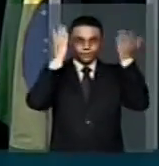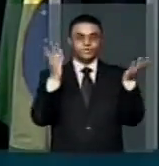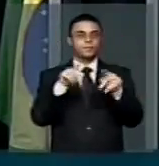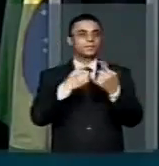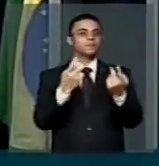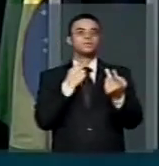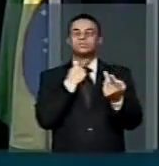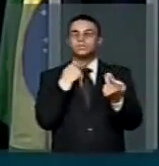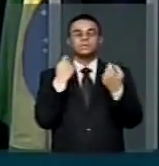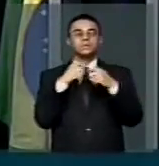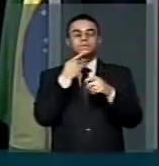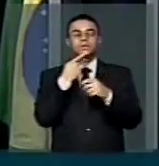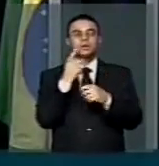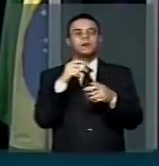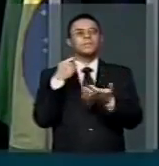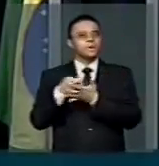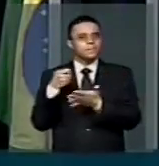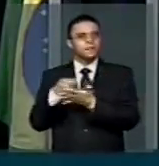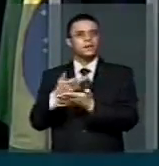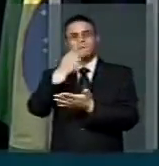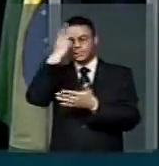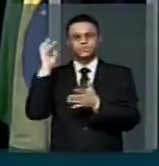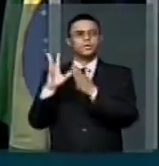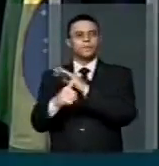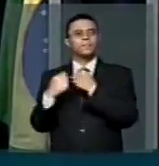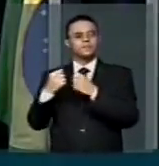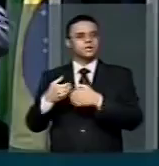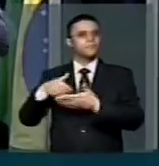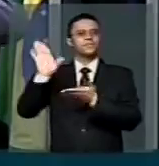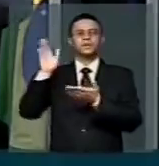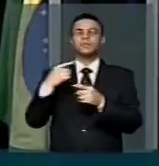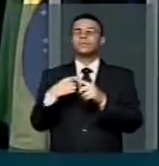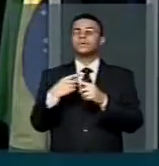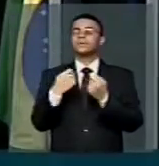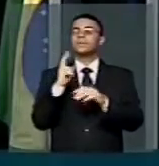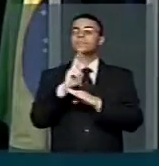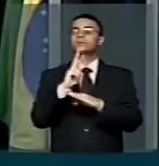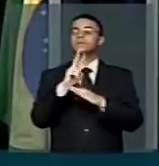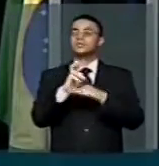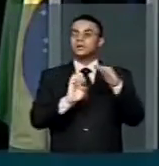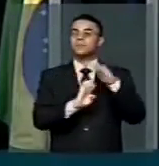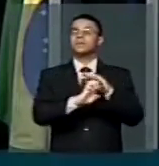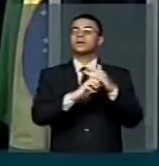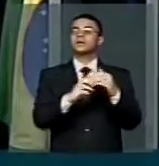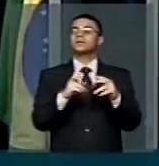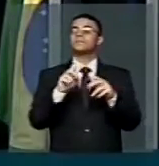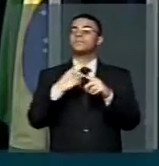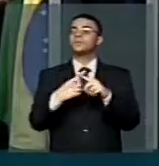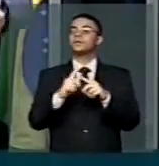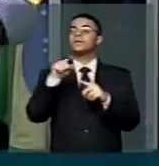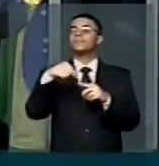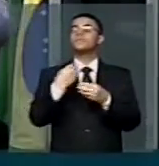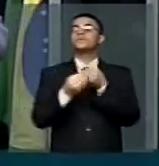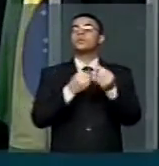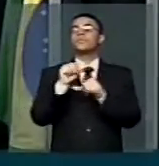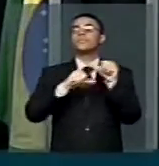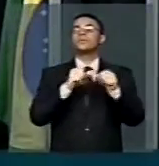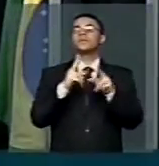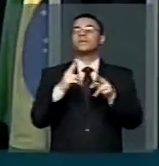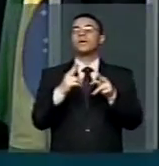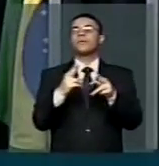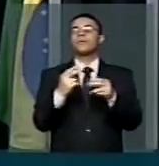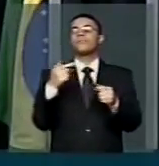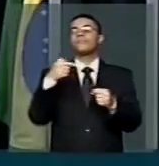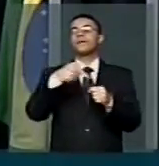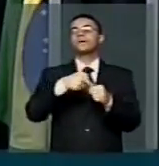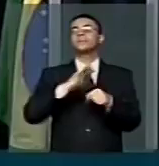punir, corrigir, para preservar o patrimônio de todo o povo brasileiro. Senão, depois, a conta vem no aumento do combustível, vem na